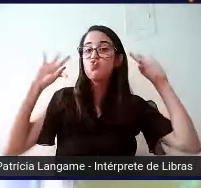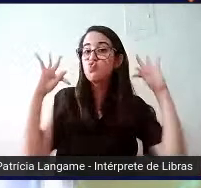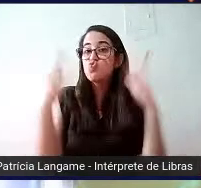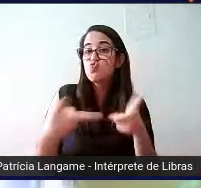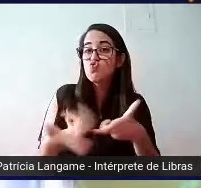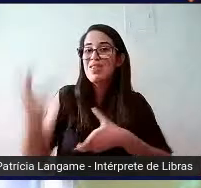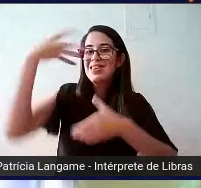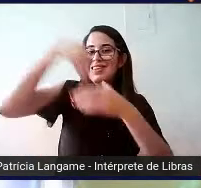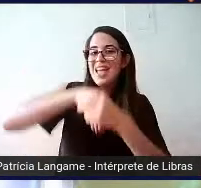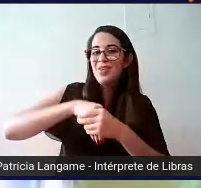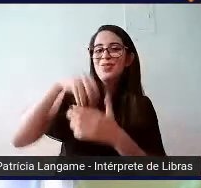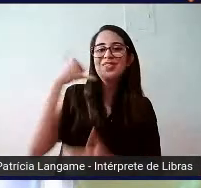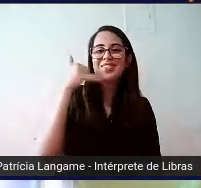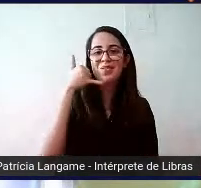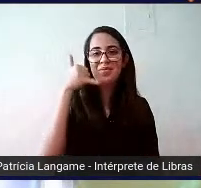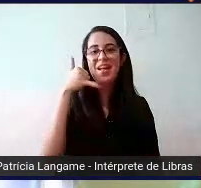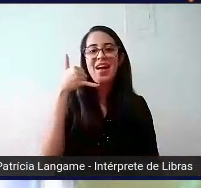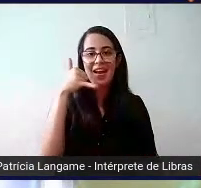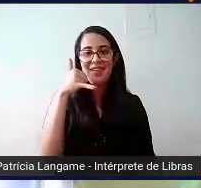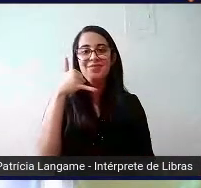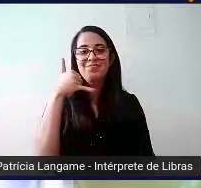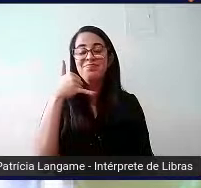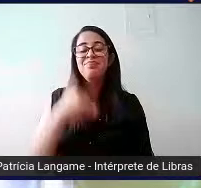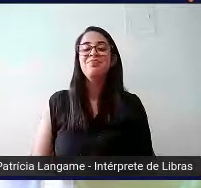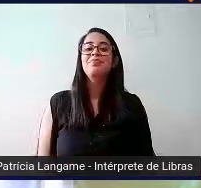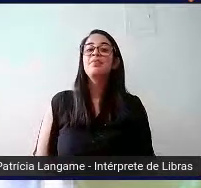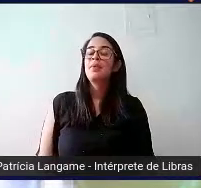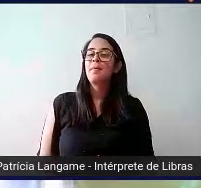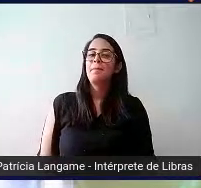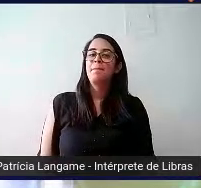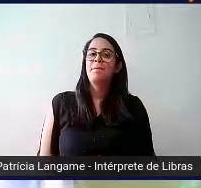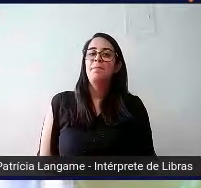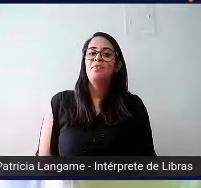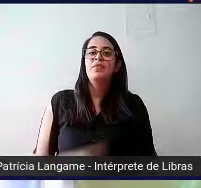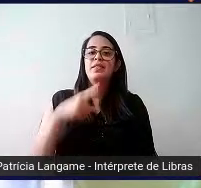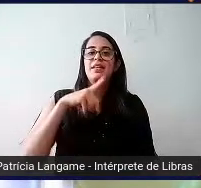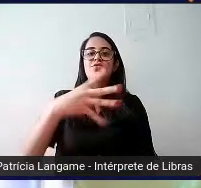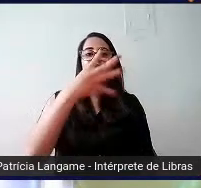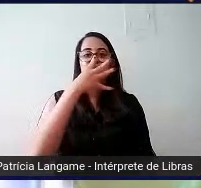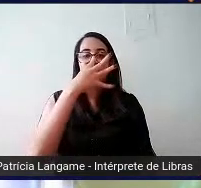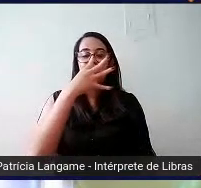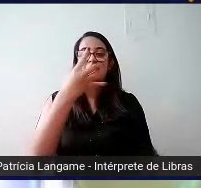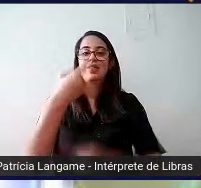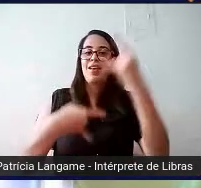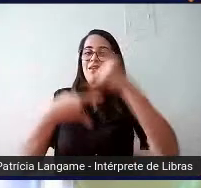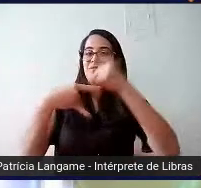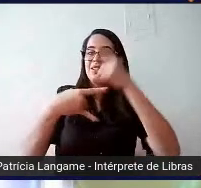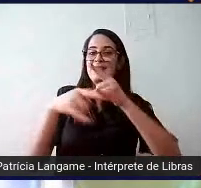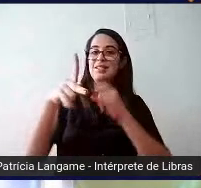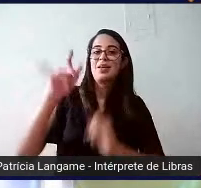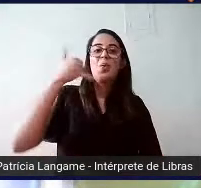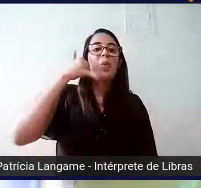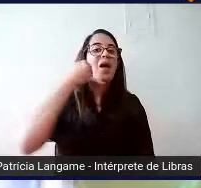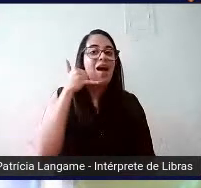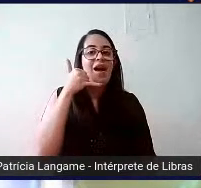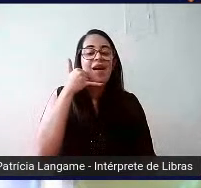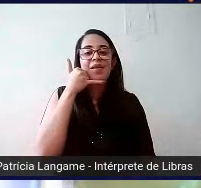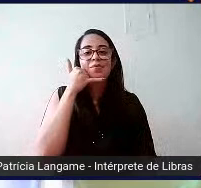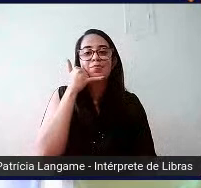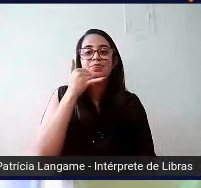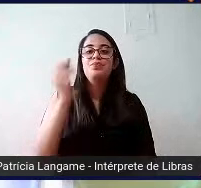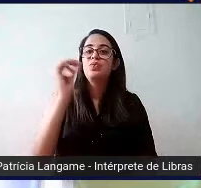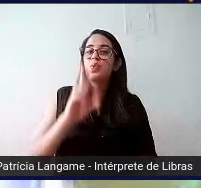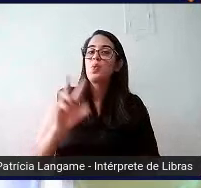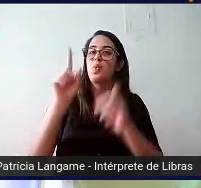consegue colocar no seu celular. E é bem provável que você está assistindo essa live do seu celular. ou do seu